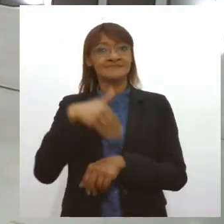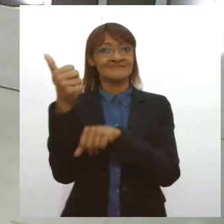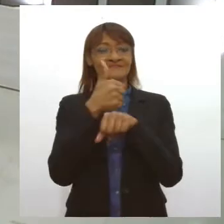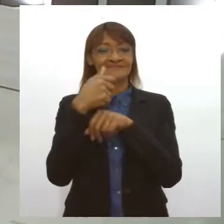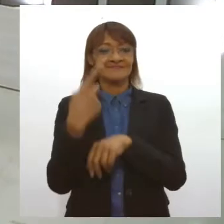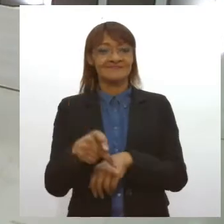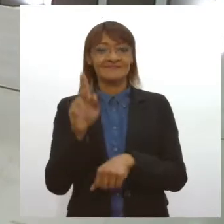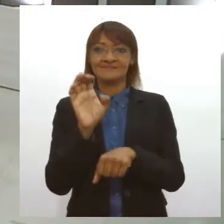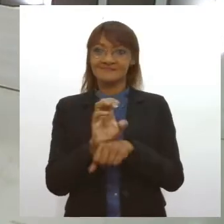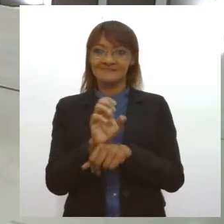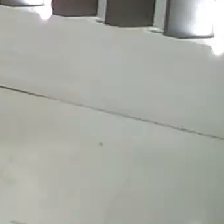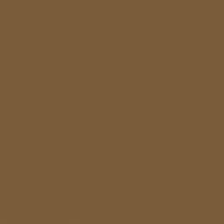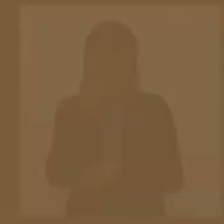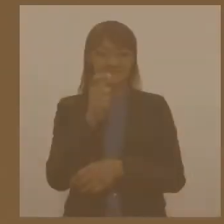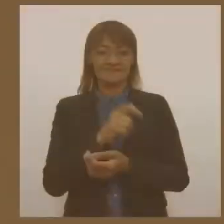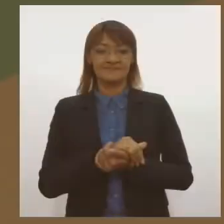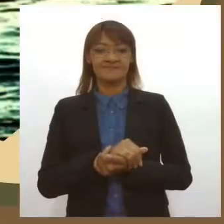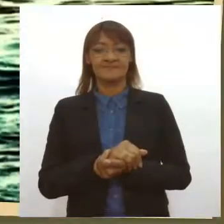estado. Vamos conferir.